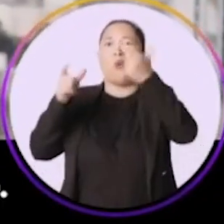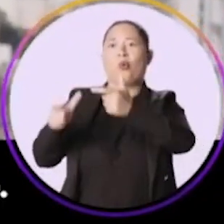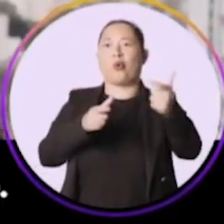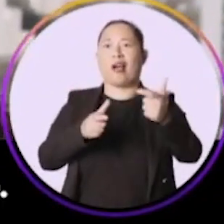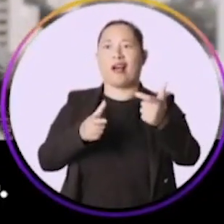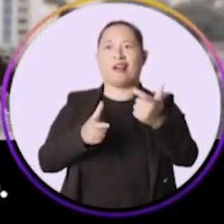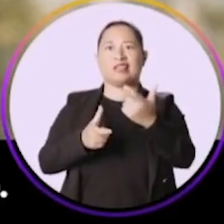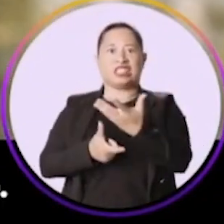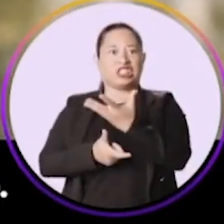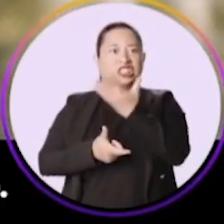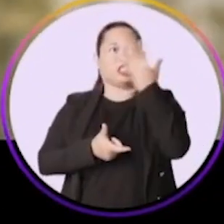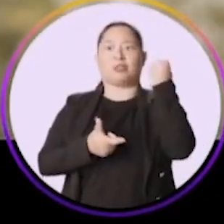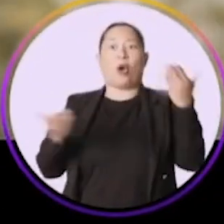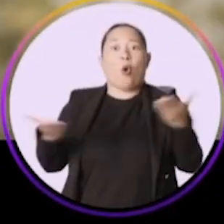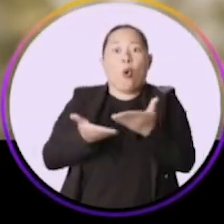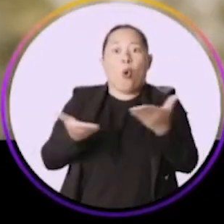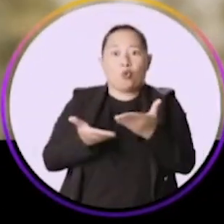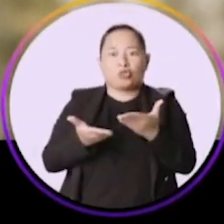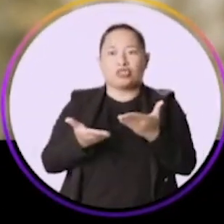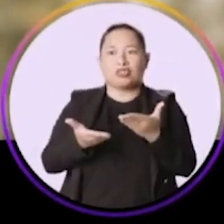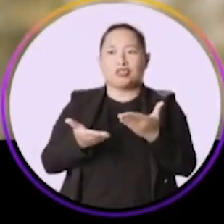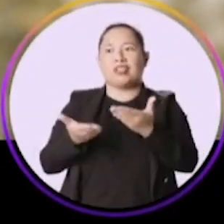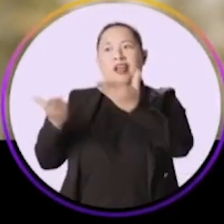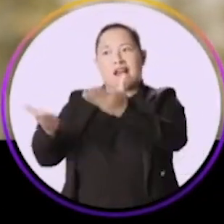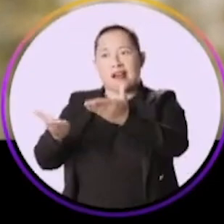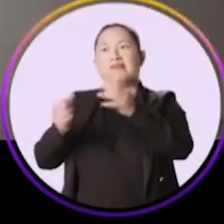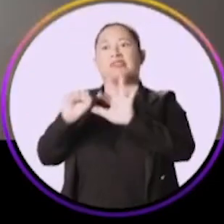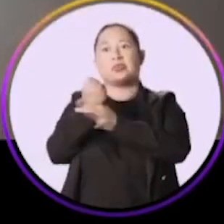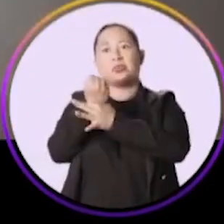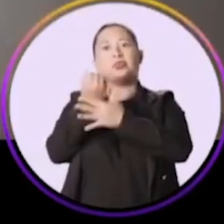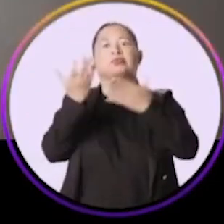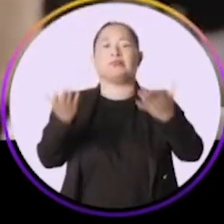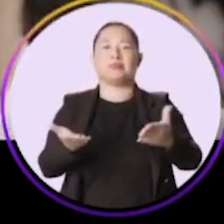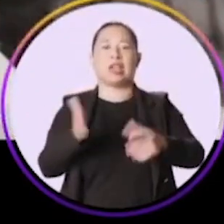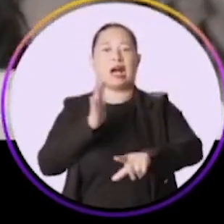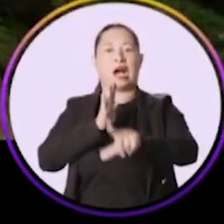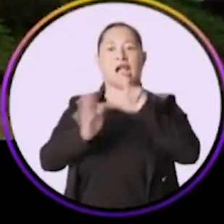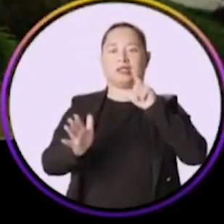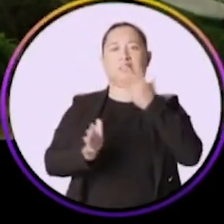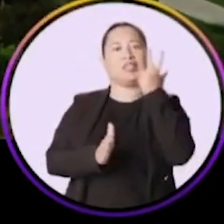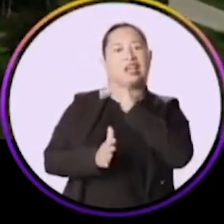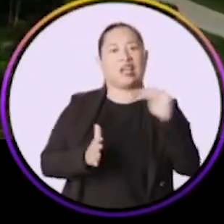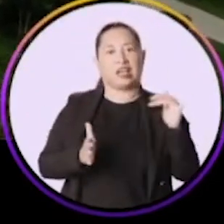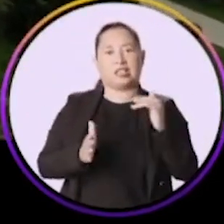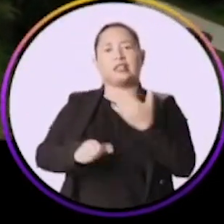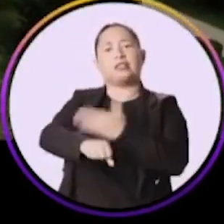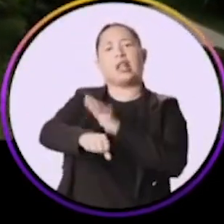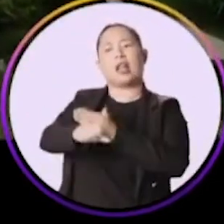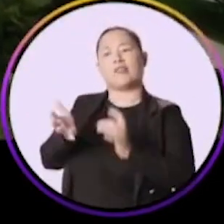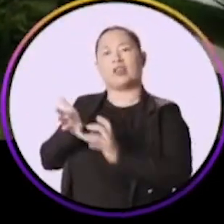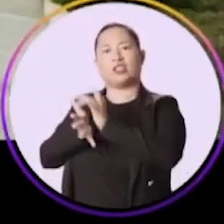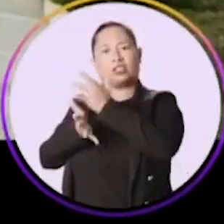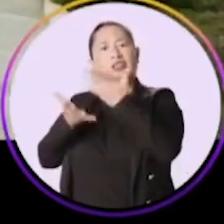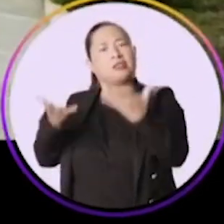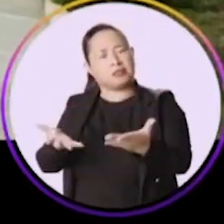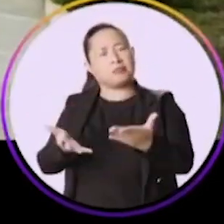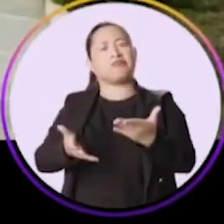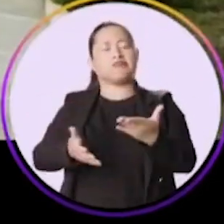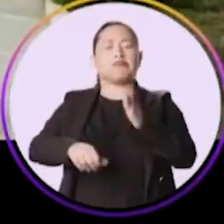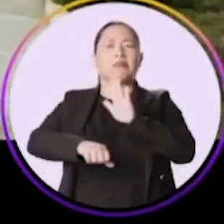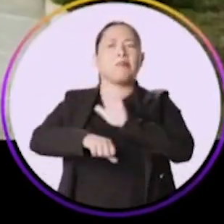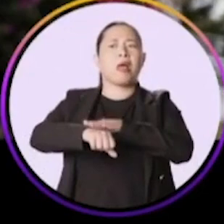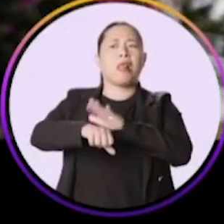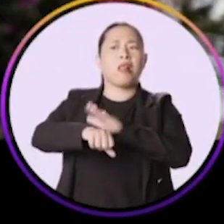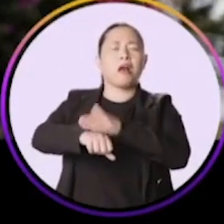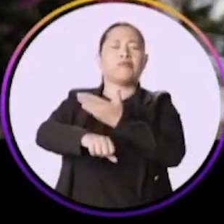totalmente esquecido. E hoje não, o monte é totalmente diferente, seguro. Quando eu era criança, eu treinava aqui na escadaria do Monte Bom Jesus. Por muito